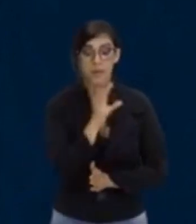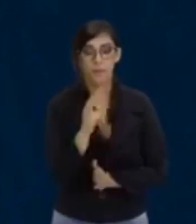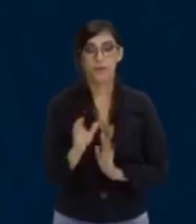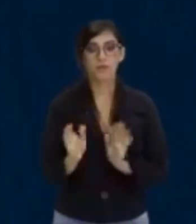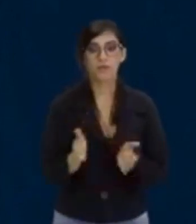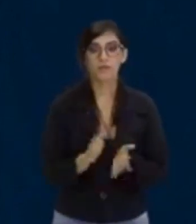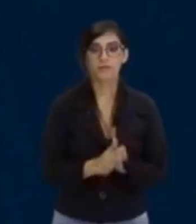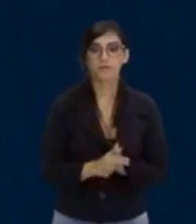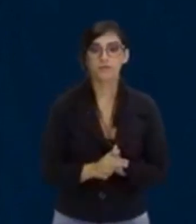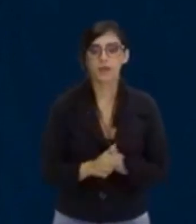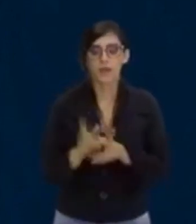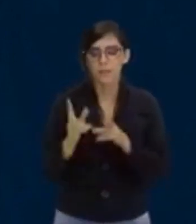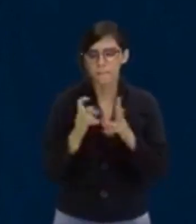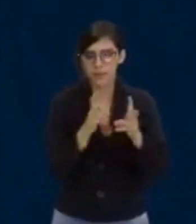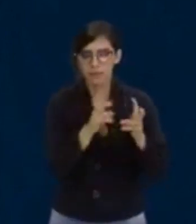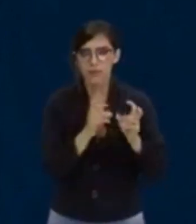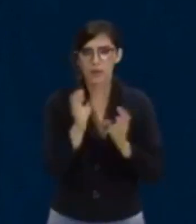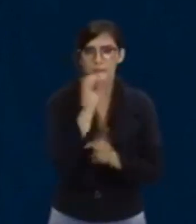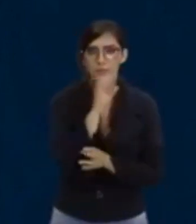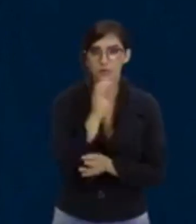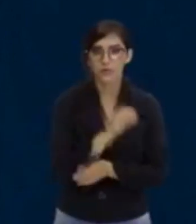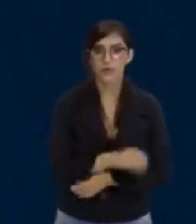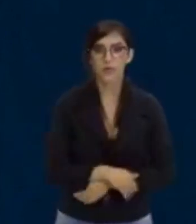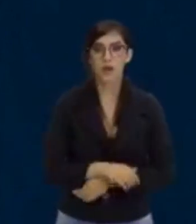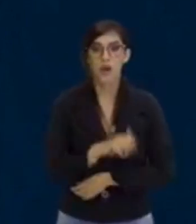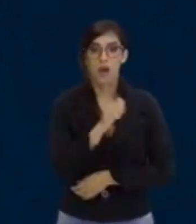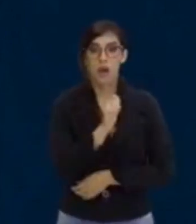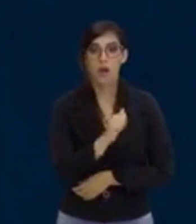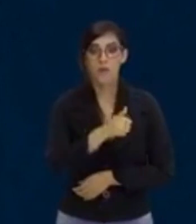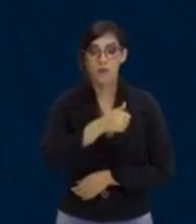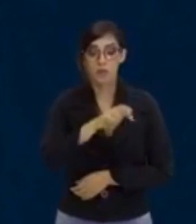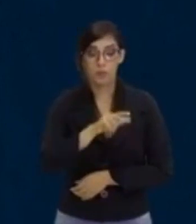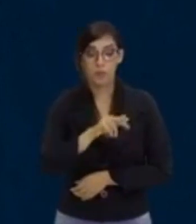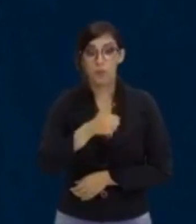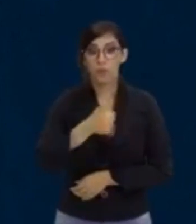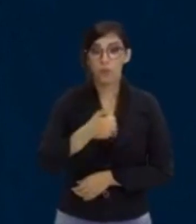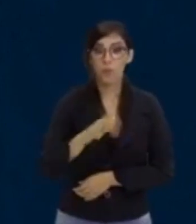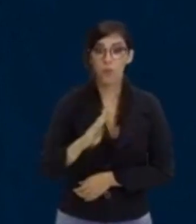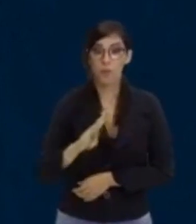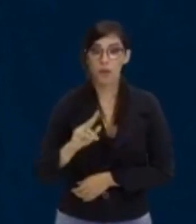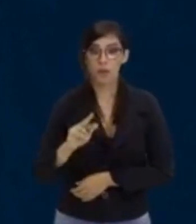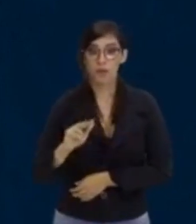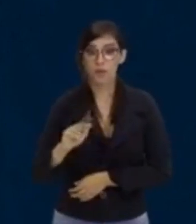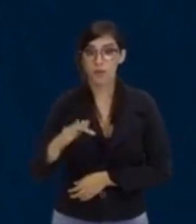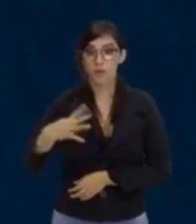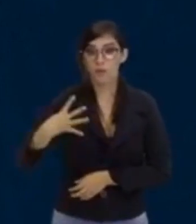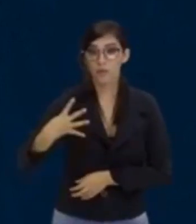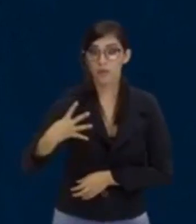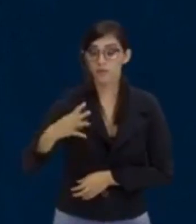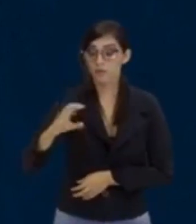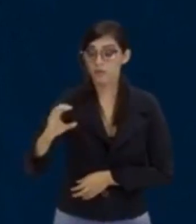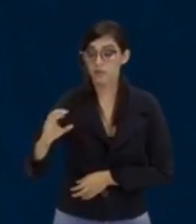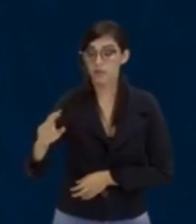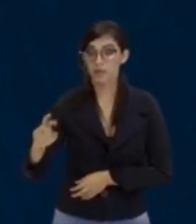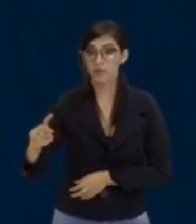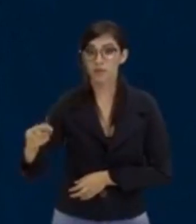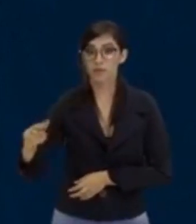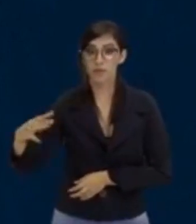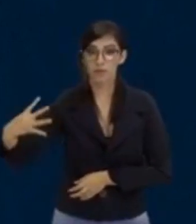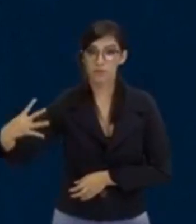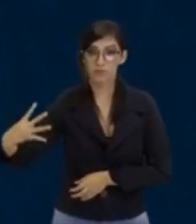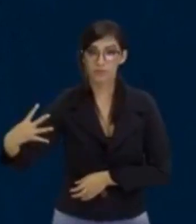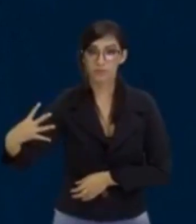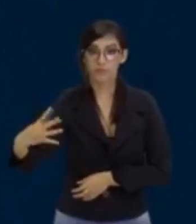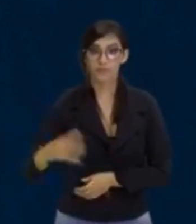Identificando rapidinho aqui, ó. A vale 1. B vale 4. C também vale